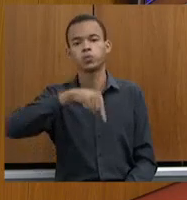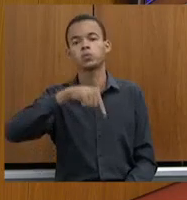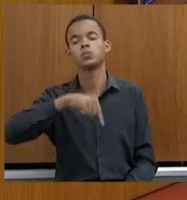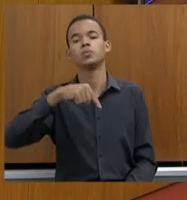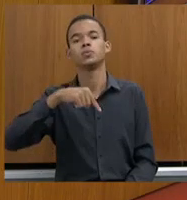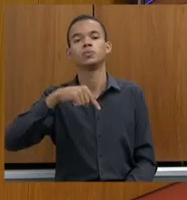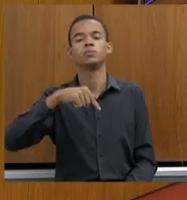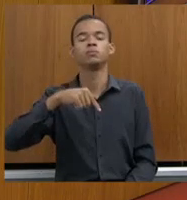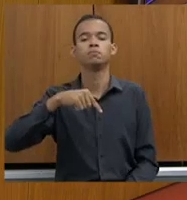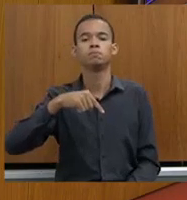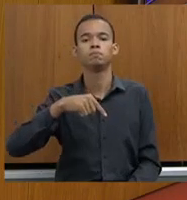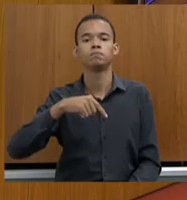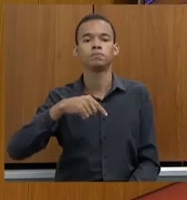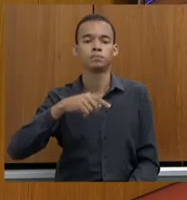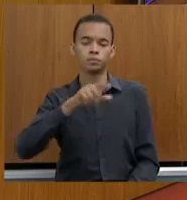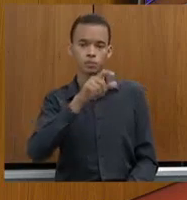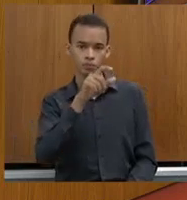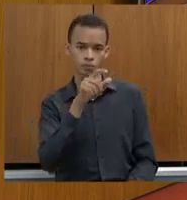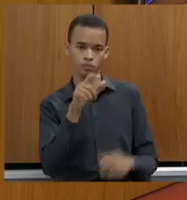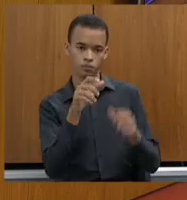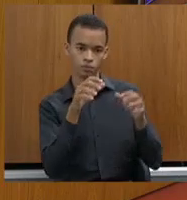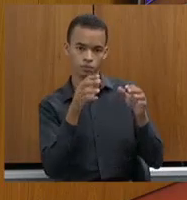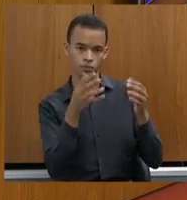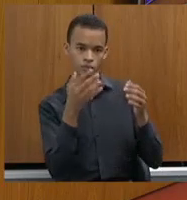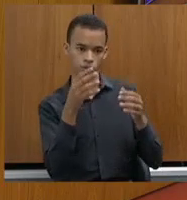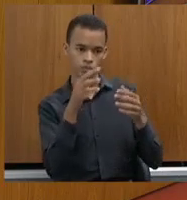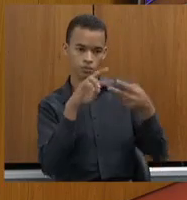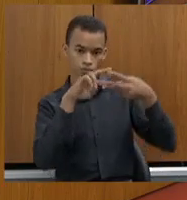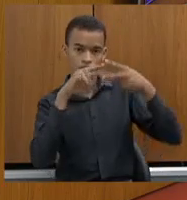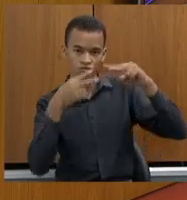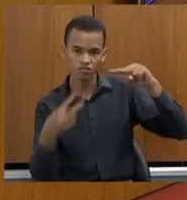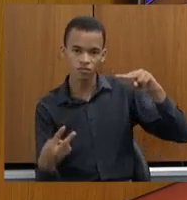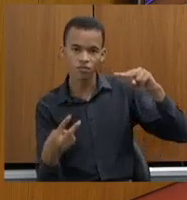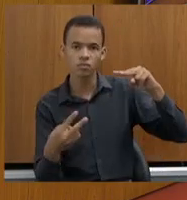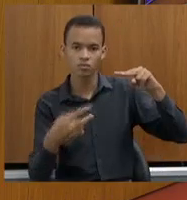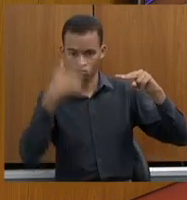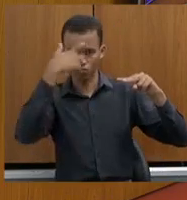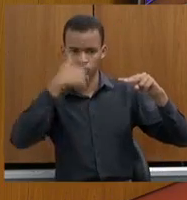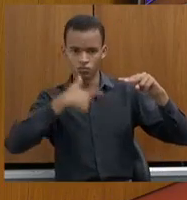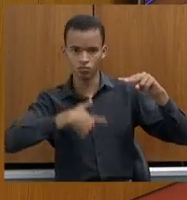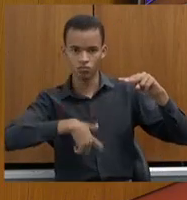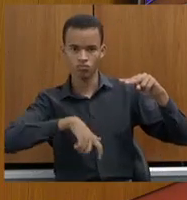de perfil genético, a diferença que isso fez,